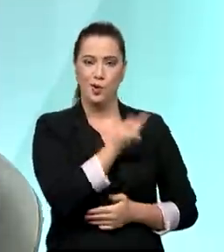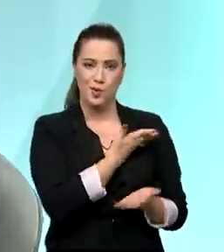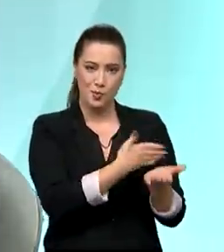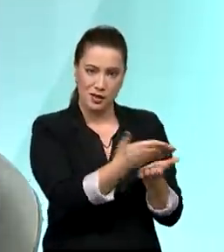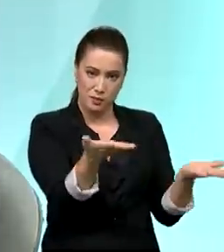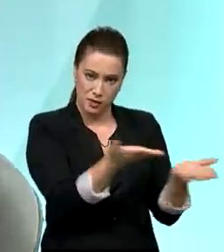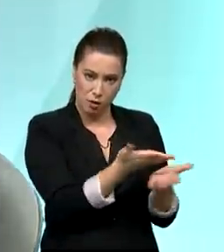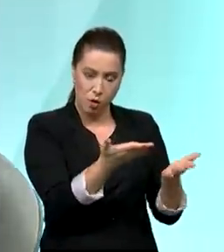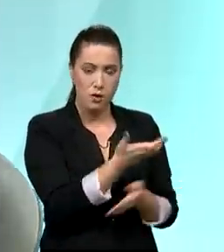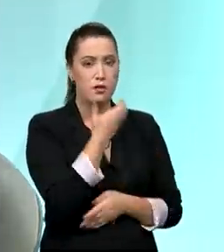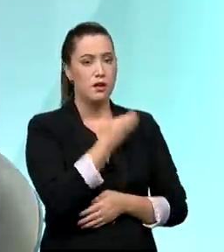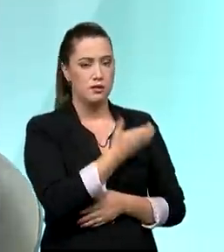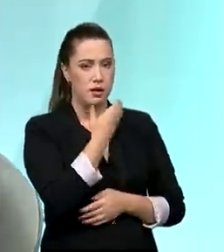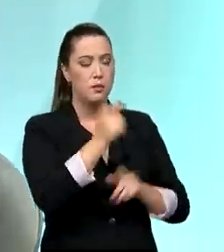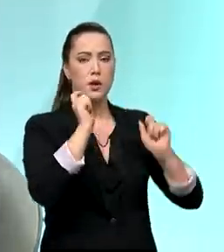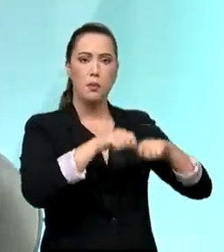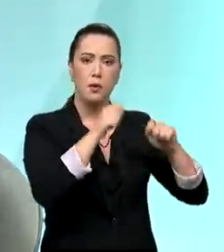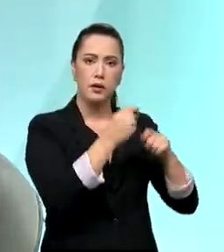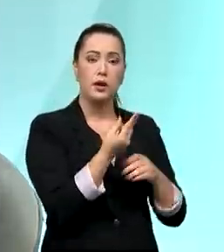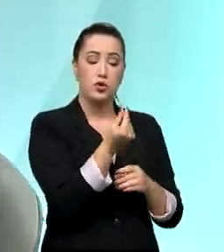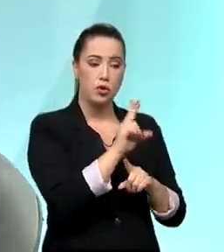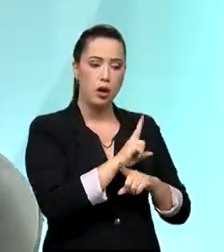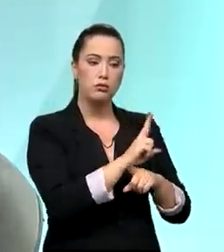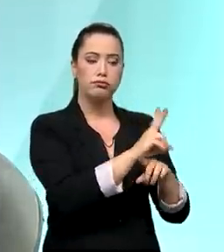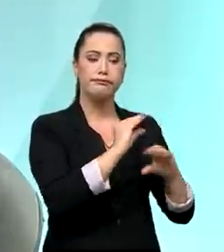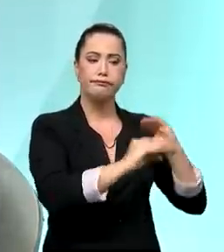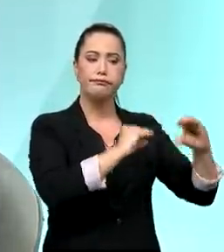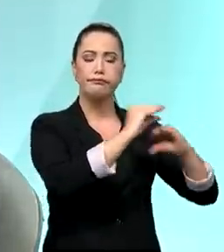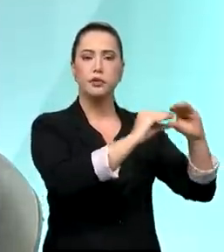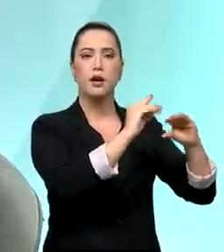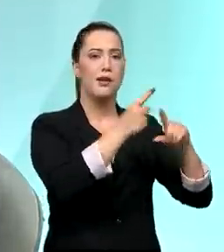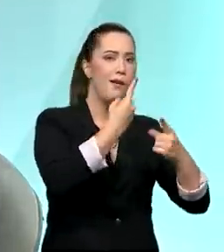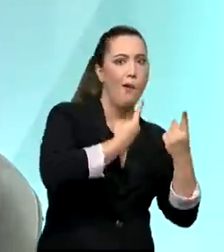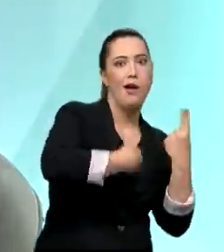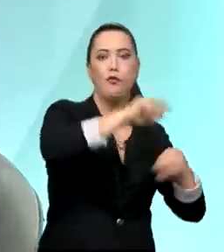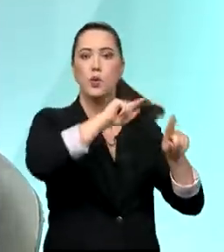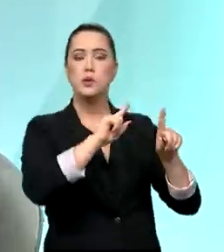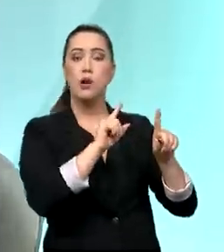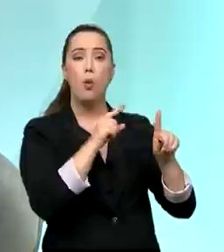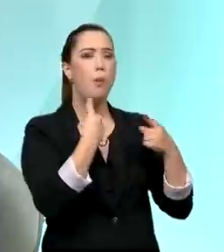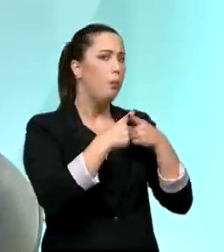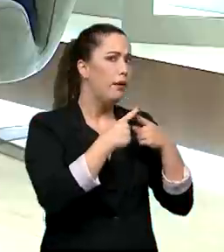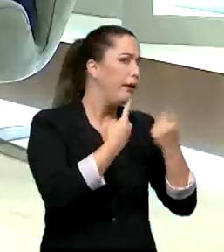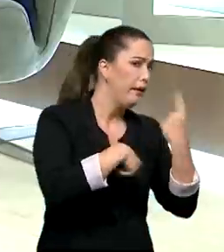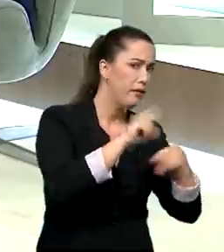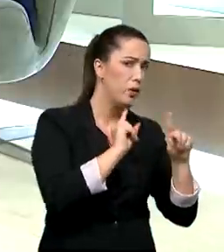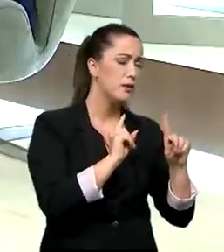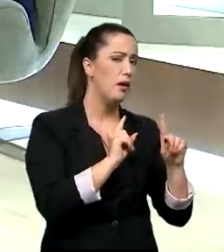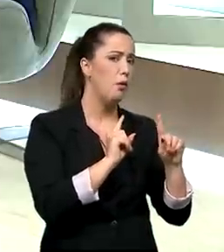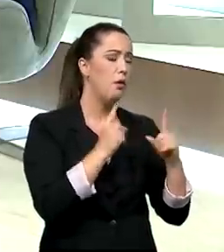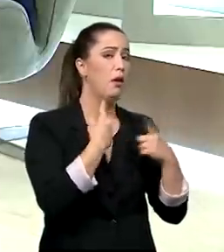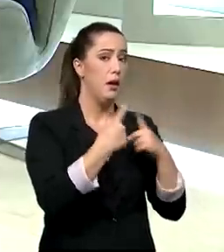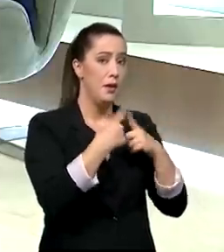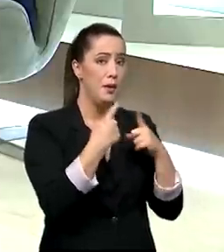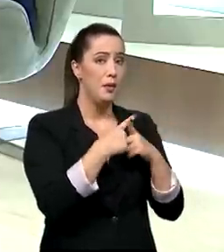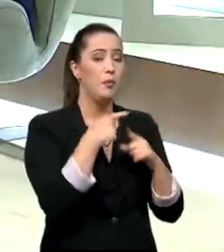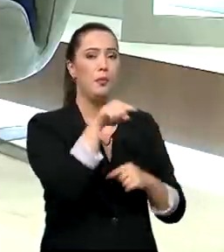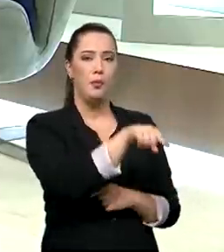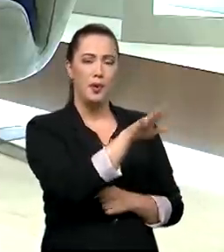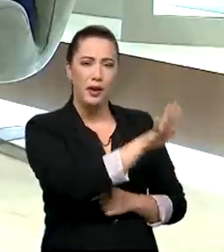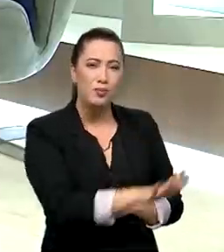agora em dezembro a poder emprestar e é uma revolução. Por que é uma revolução? Porque é uma demanda